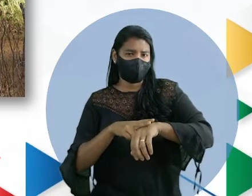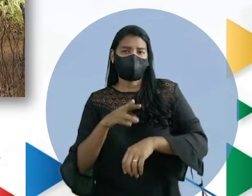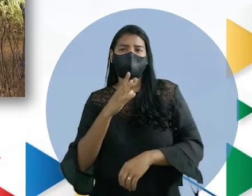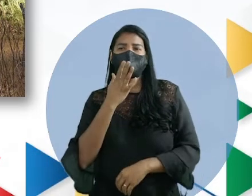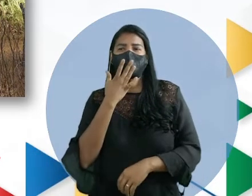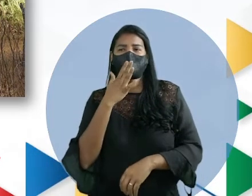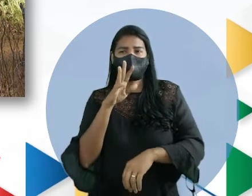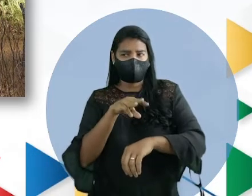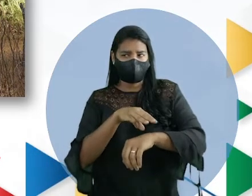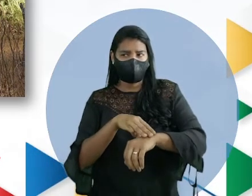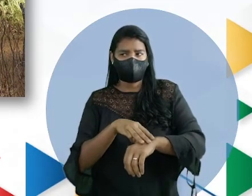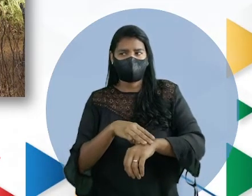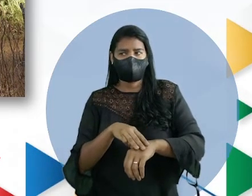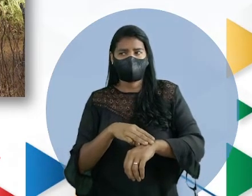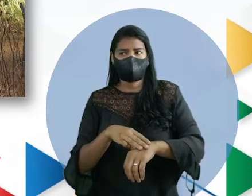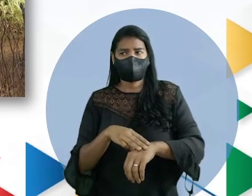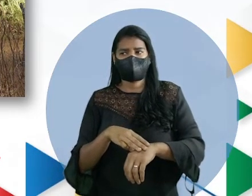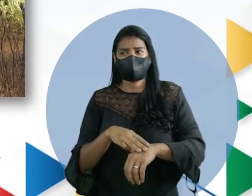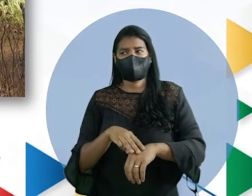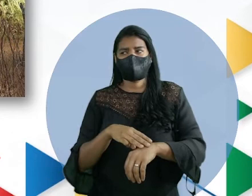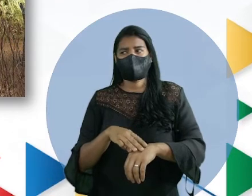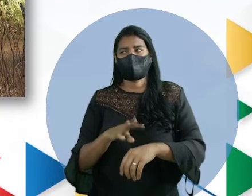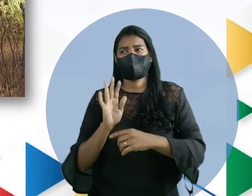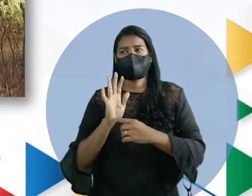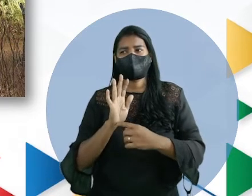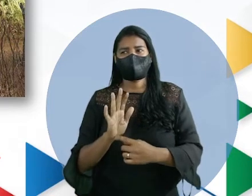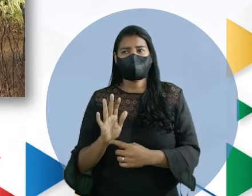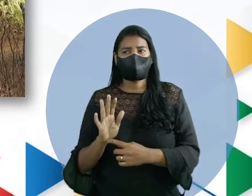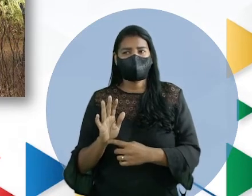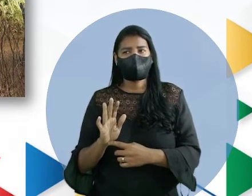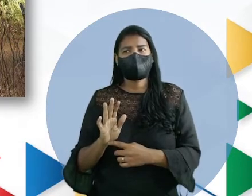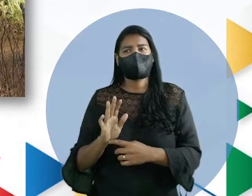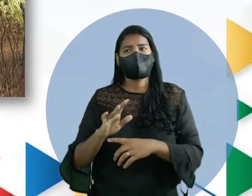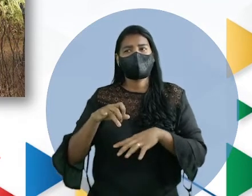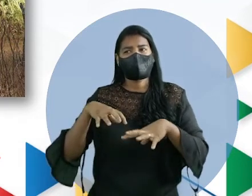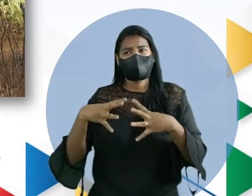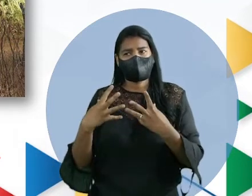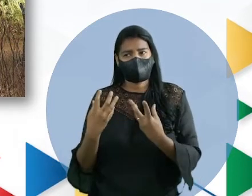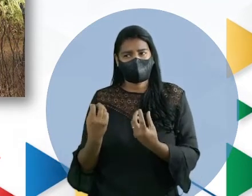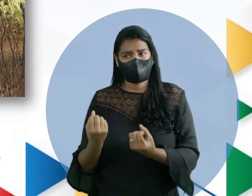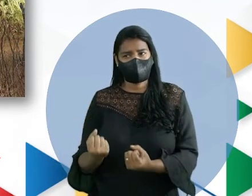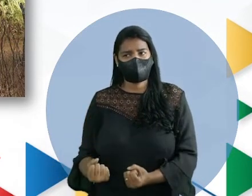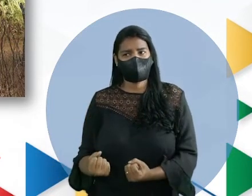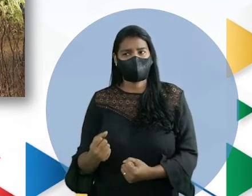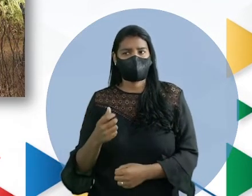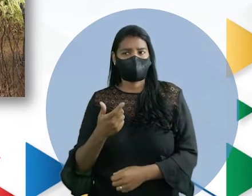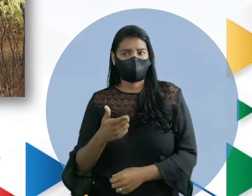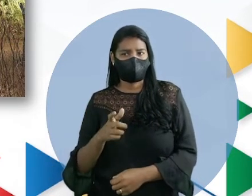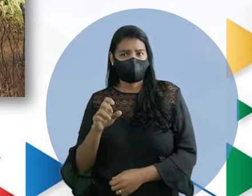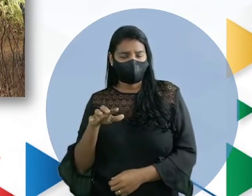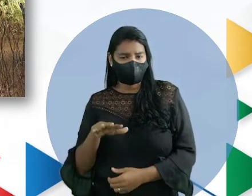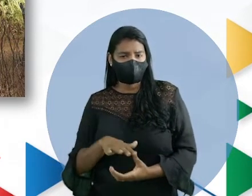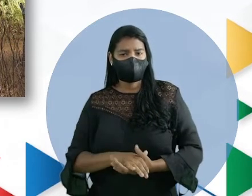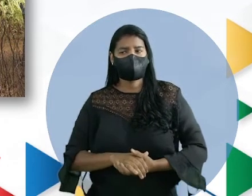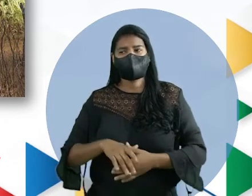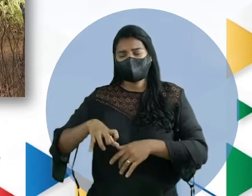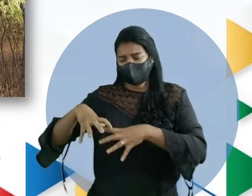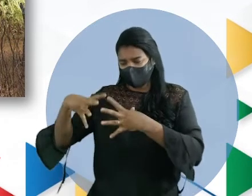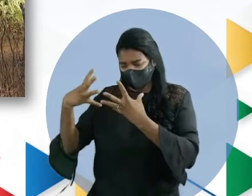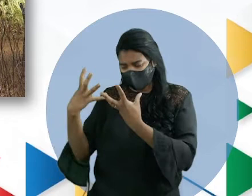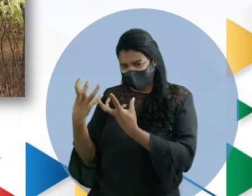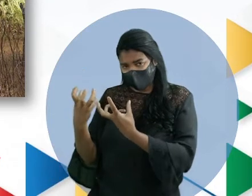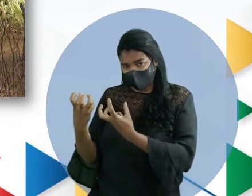Verde, amarronzada, embaixo. Ela parece ser seca, mas não é. É uma parte seca,